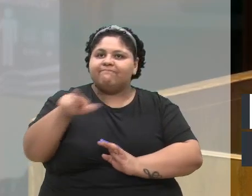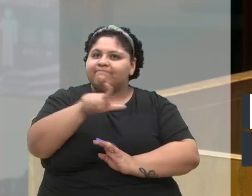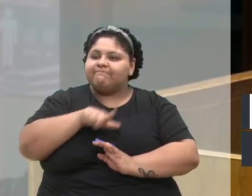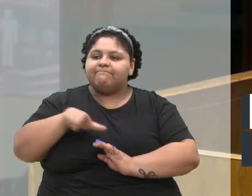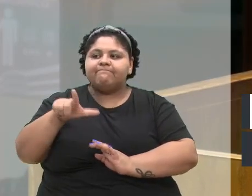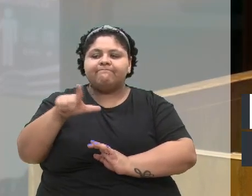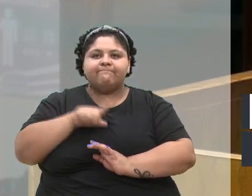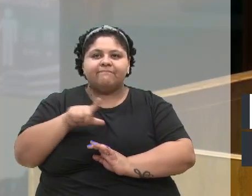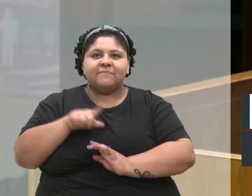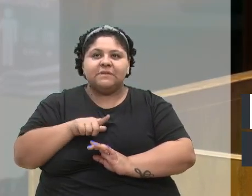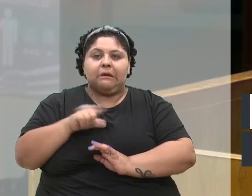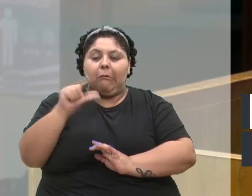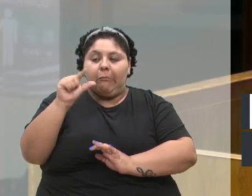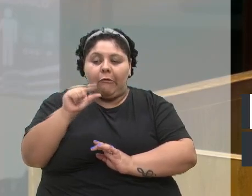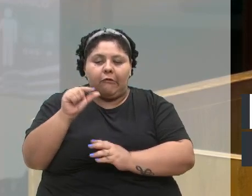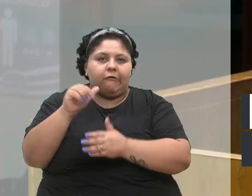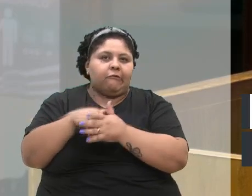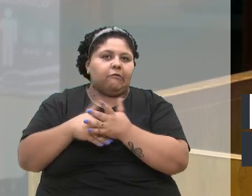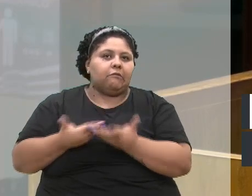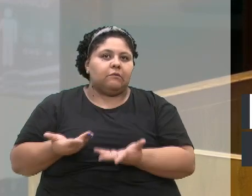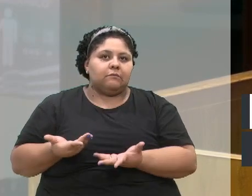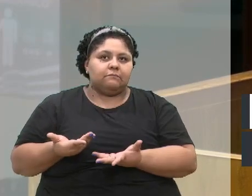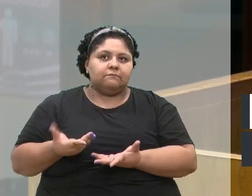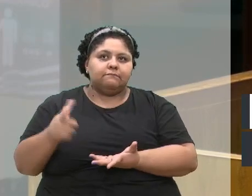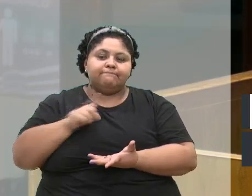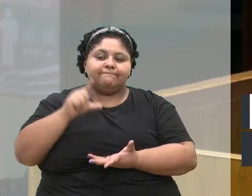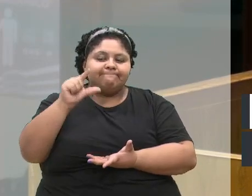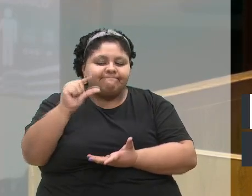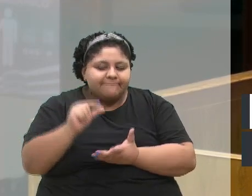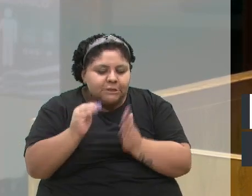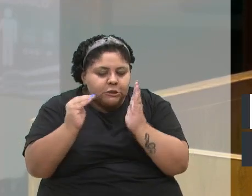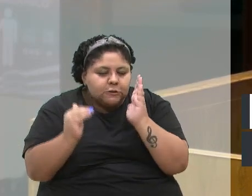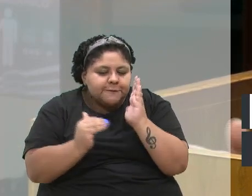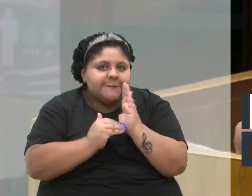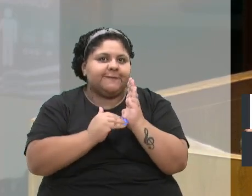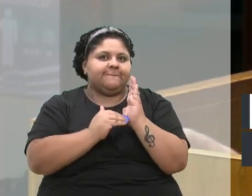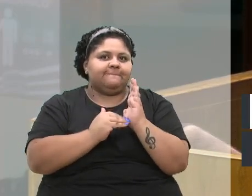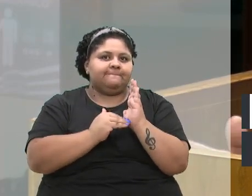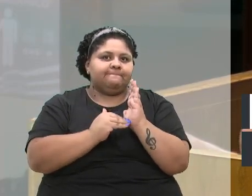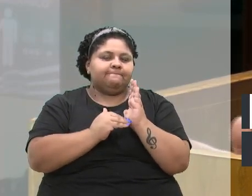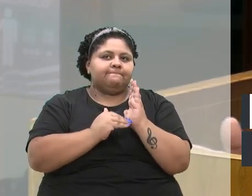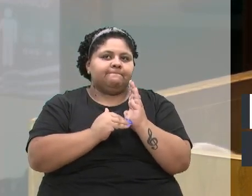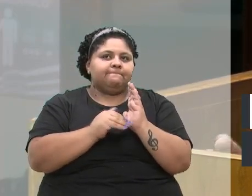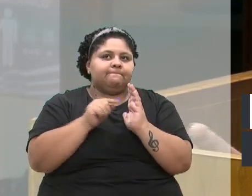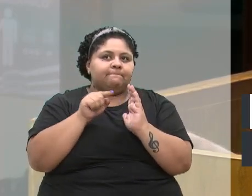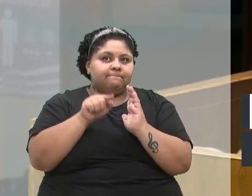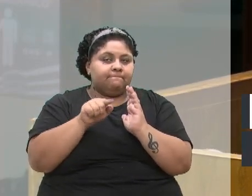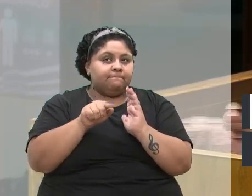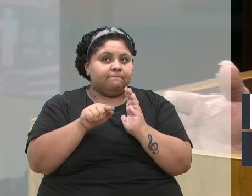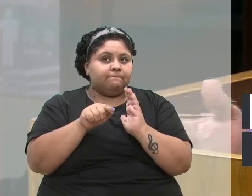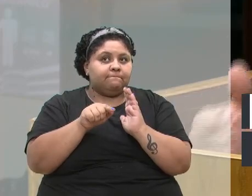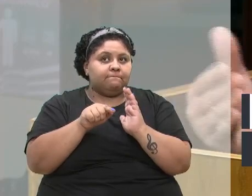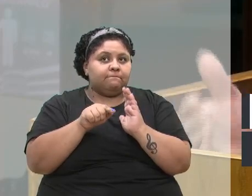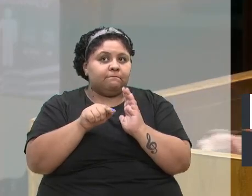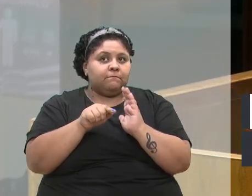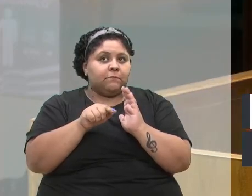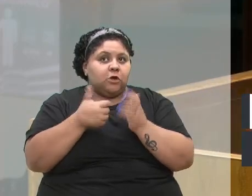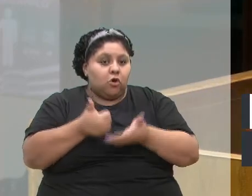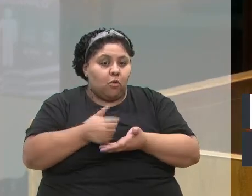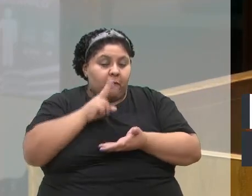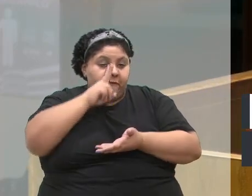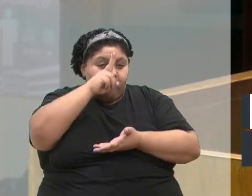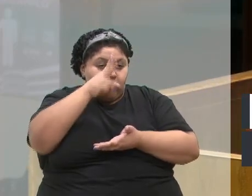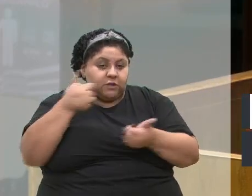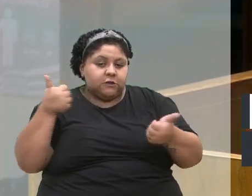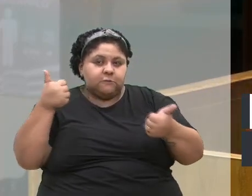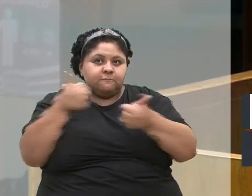uma mixaria de voto. Nós temos a menoria. Então, se eles virem, se vocês virem, dá uma força para nós.